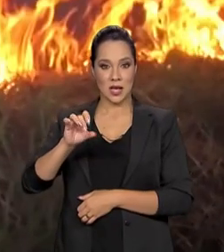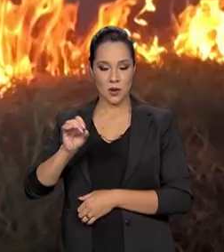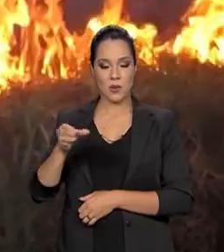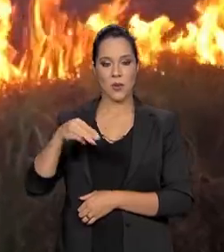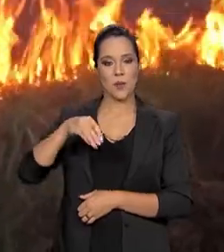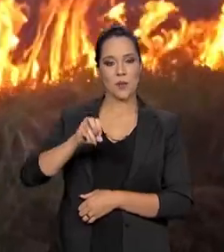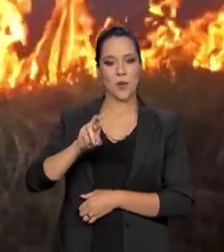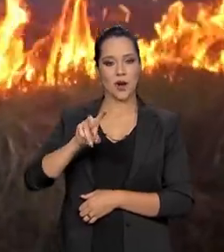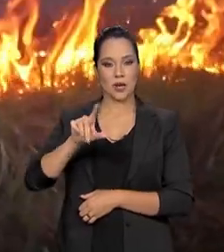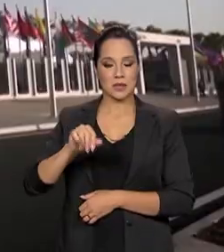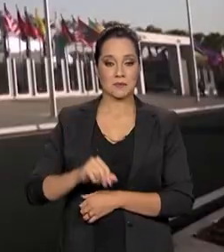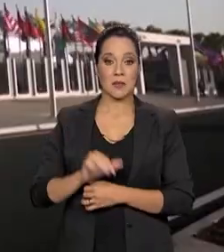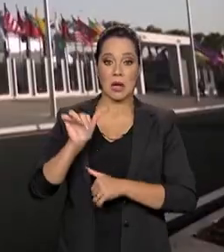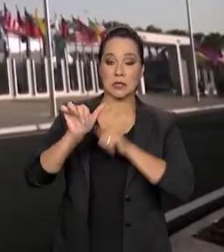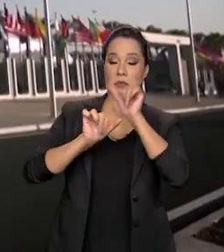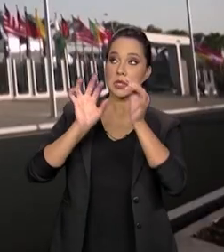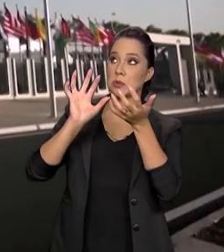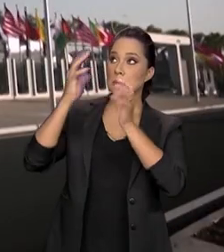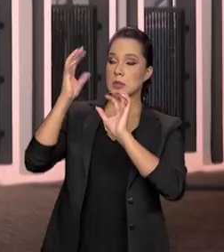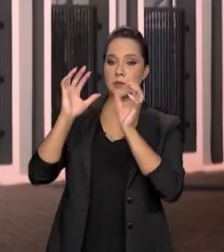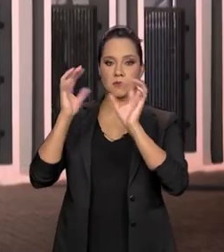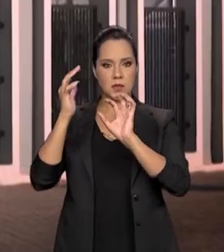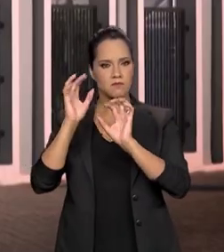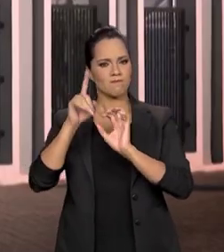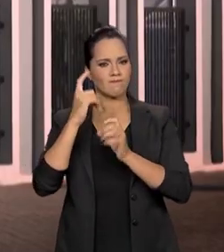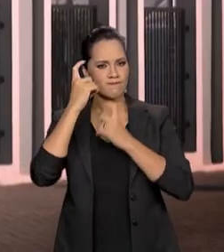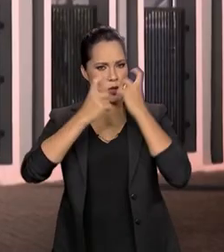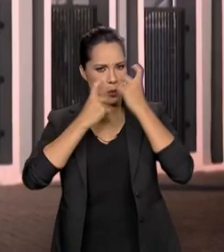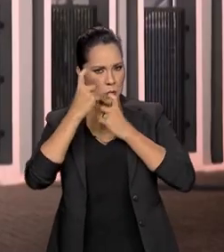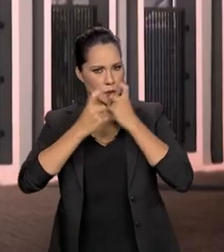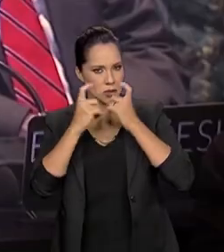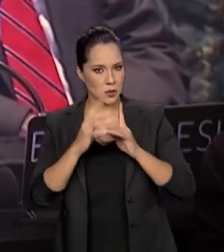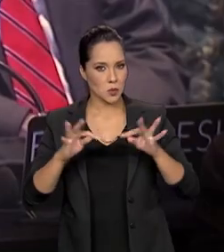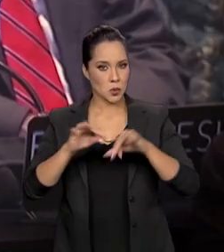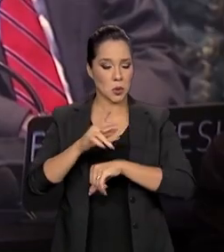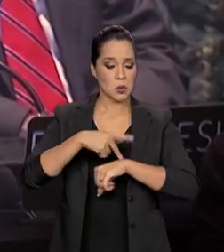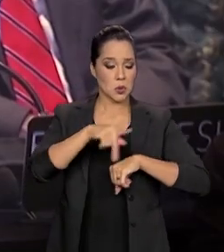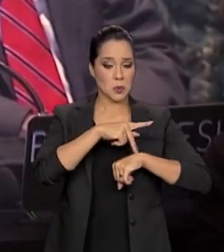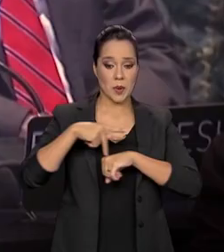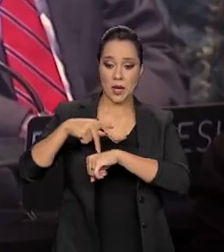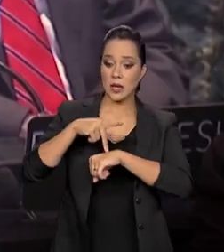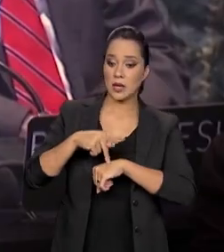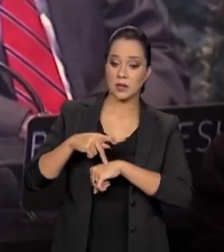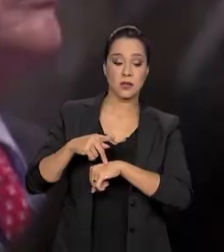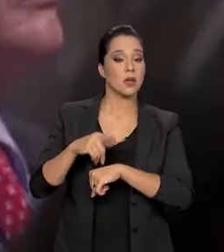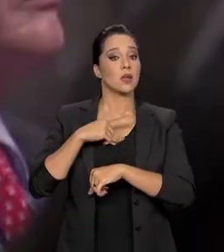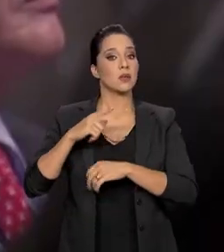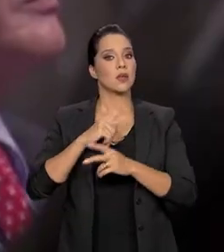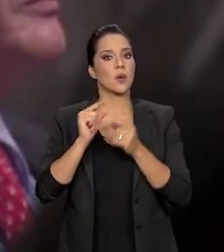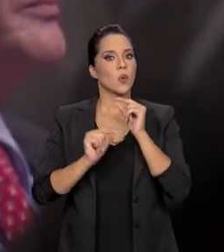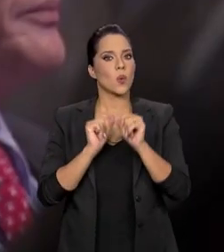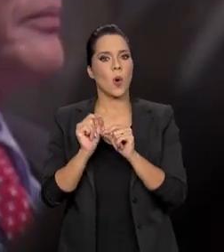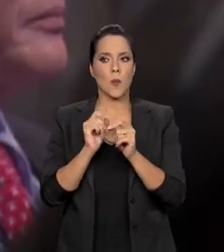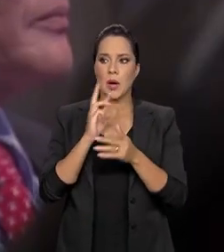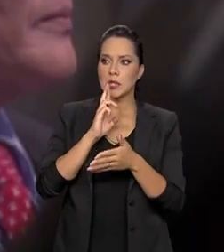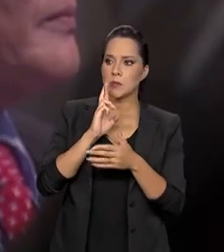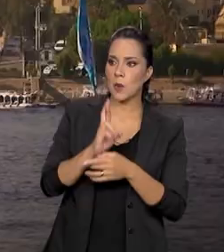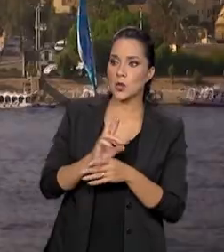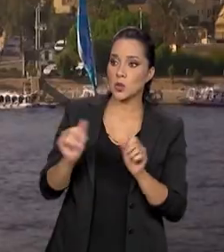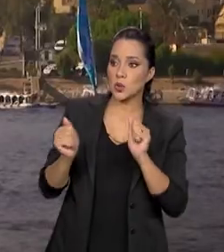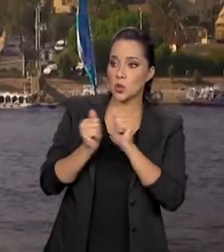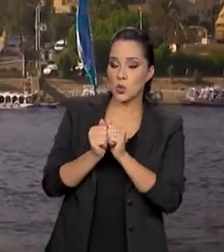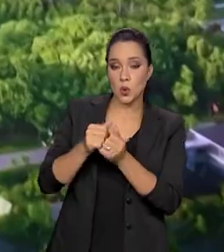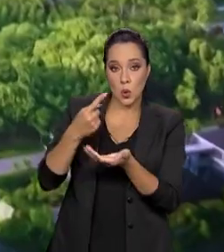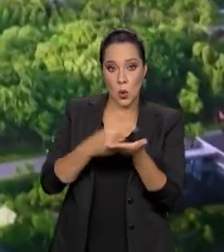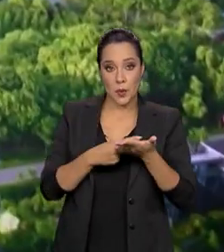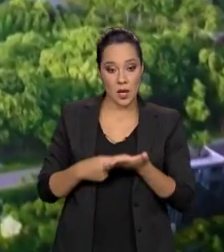As mudanças climáticas são uma preocupação crescente de todos os países e envolvem soluções conjuntas e pactuadas